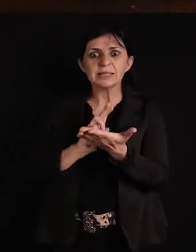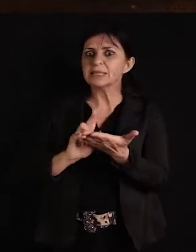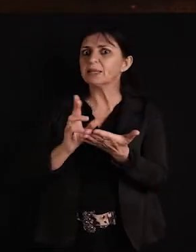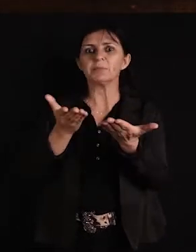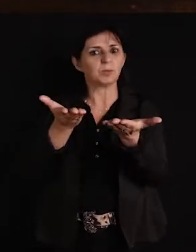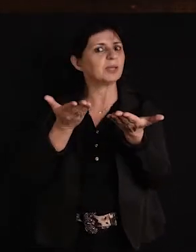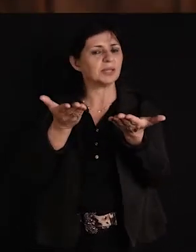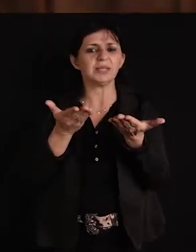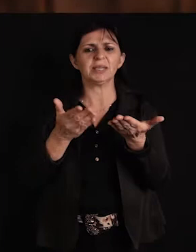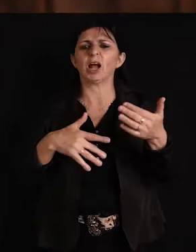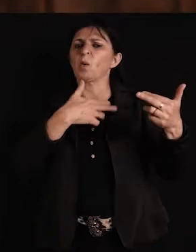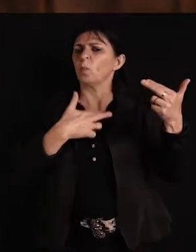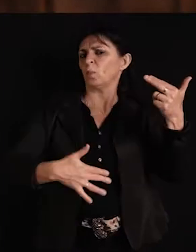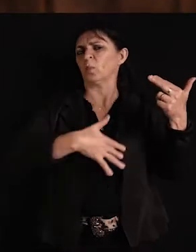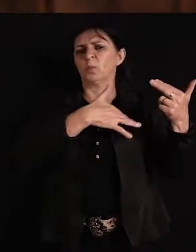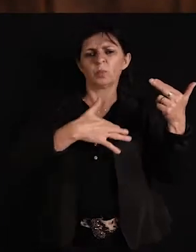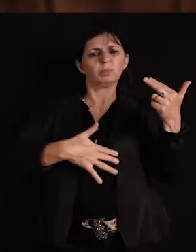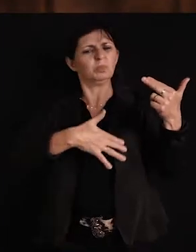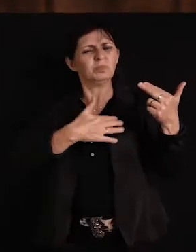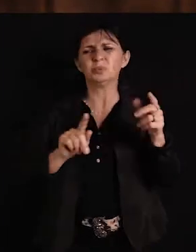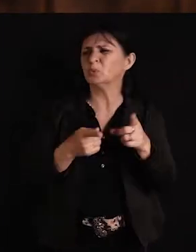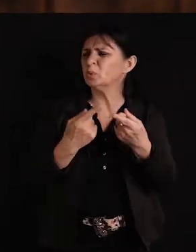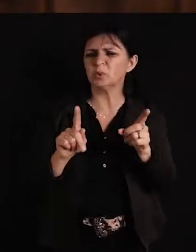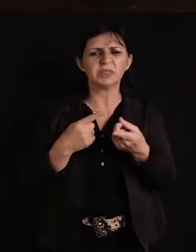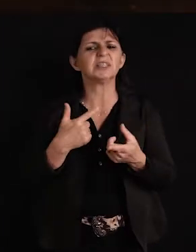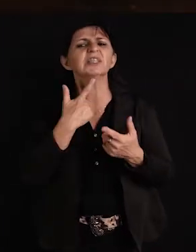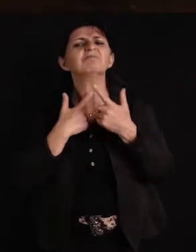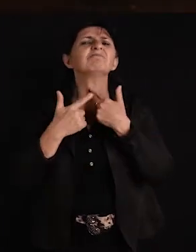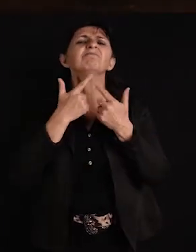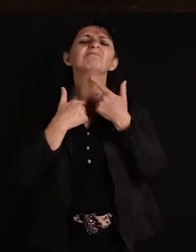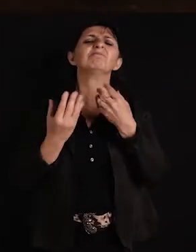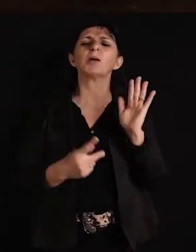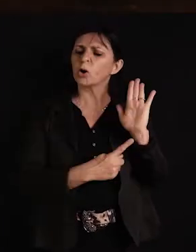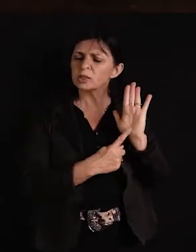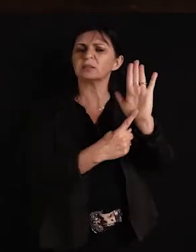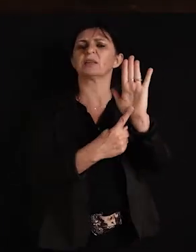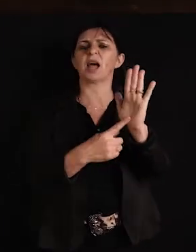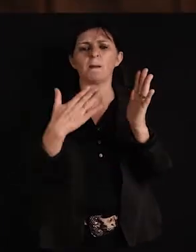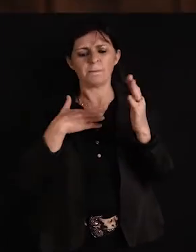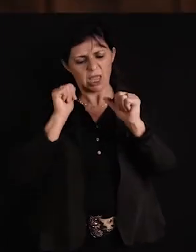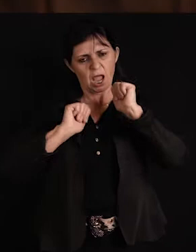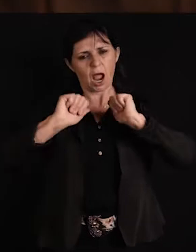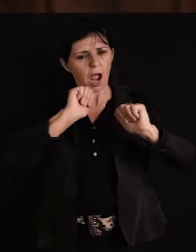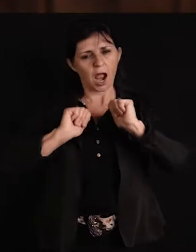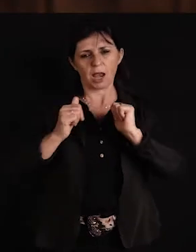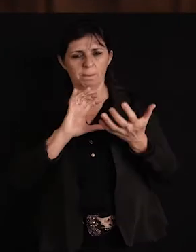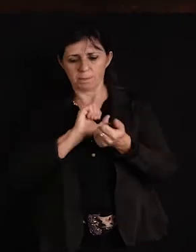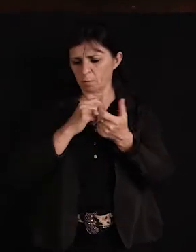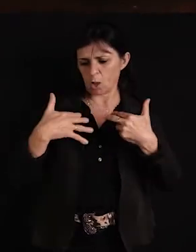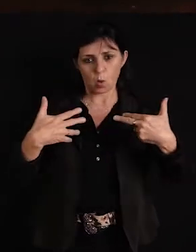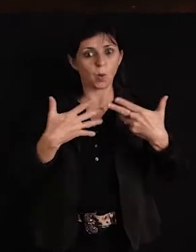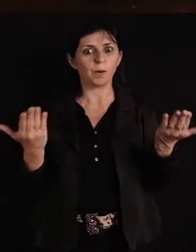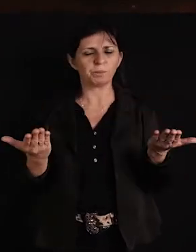músico, quero tocar, quero mostrar a minha arte, a minha mensagem musical. Então, eu comecei escondido, e o meu pai sempre